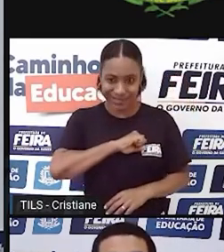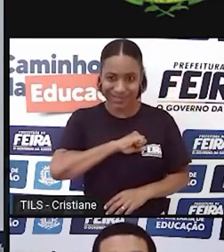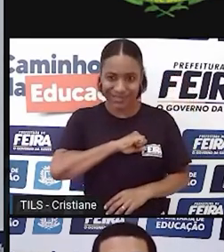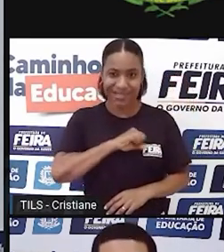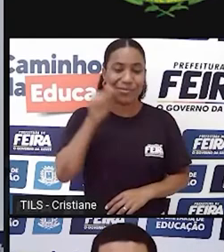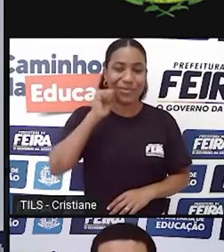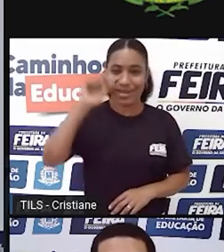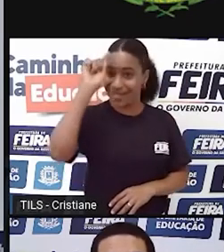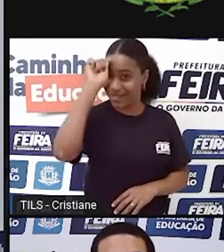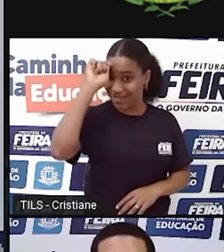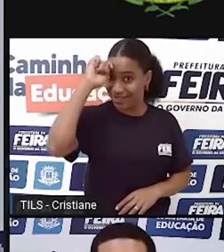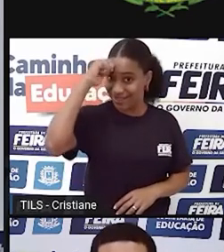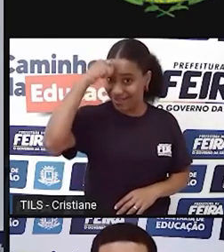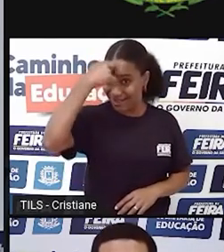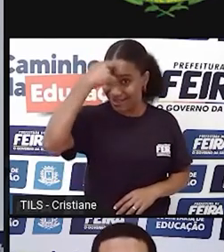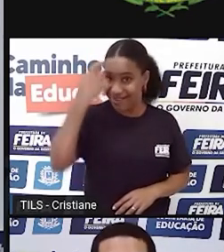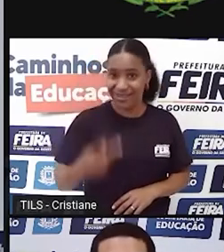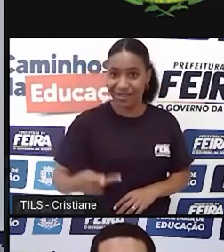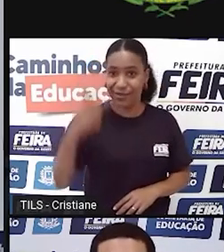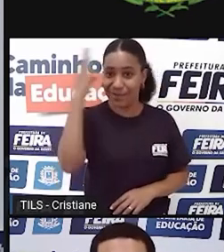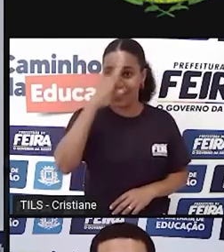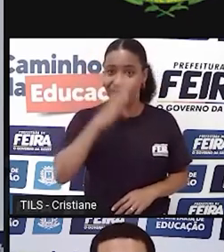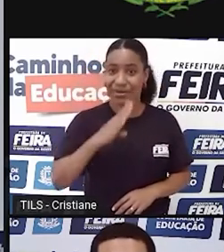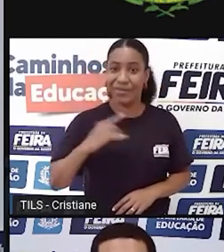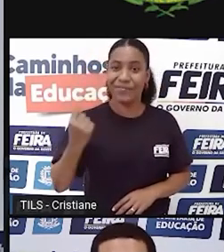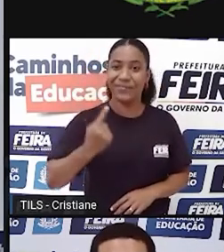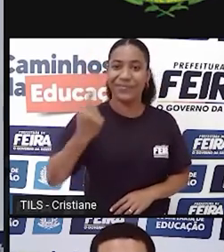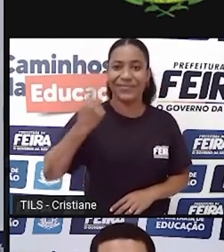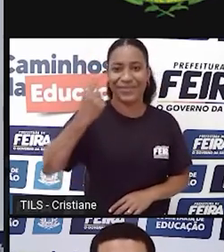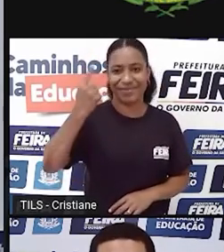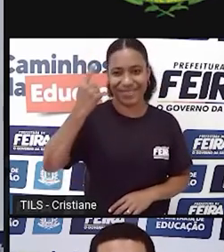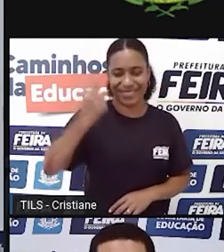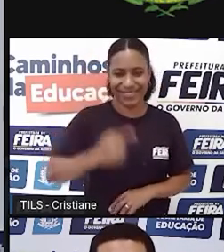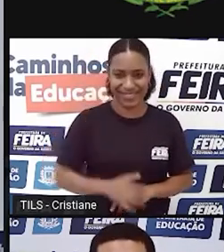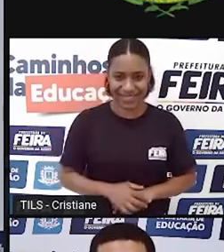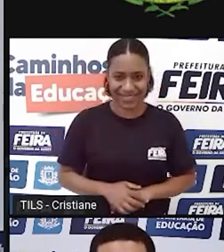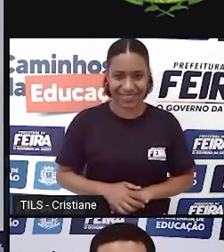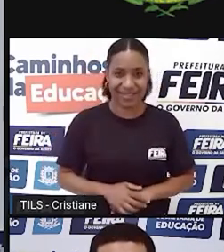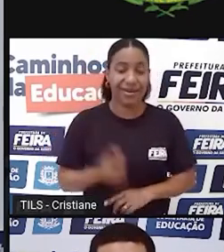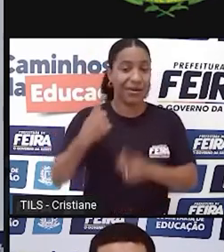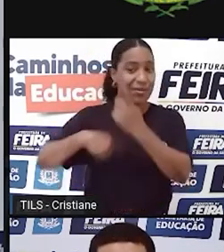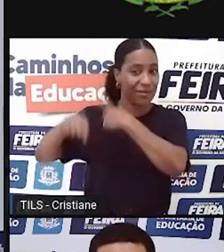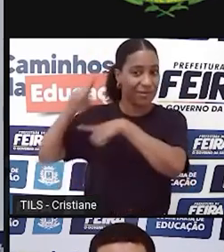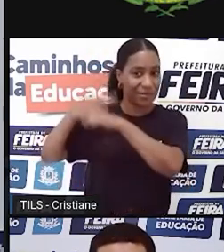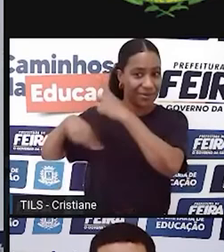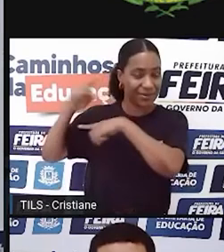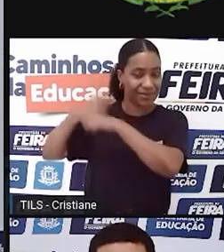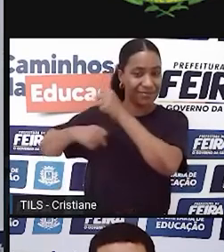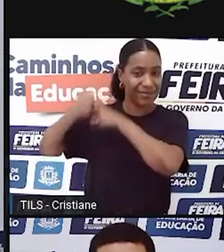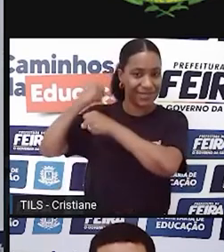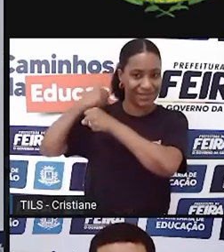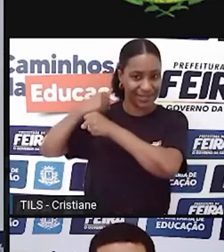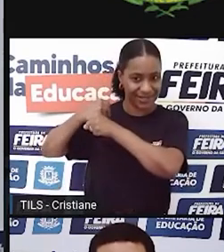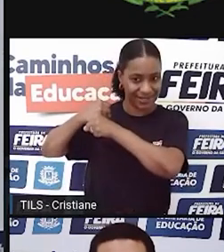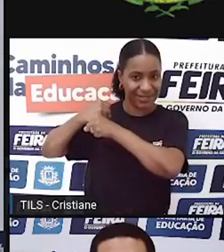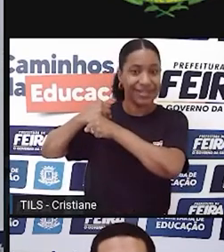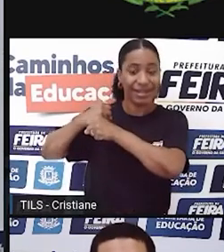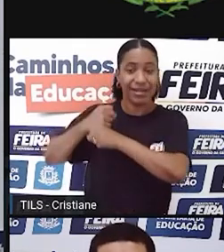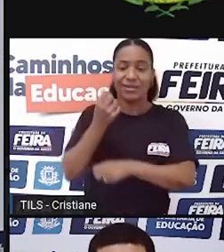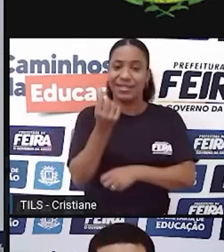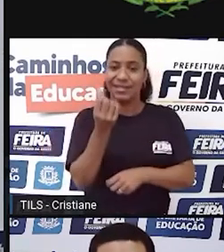O ano passado, fiz homenagem aos 60 anos da obra Quarto de Despejo.